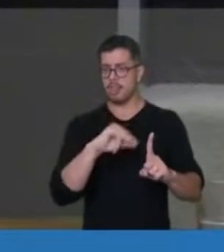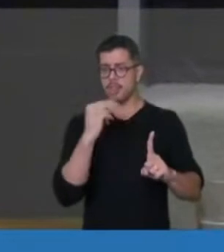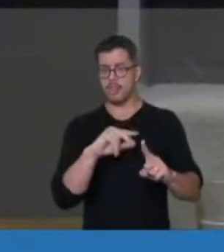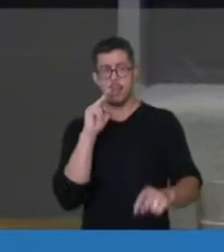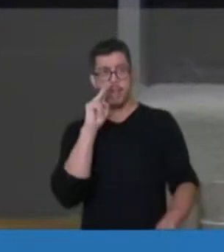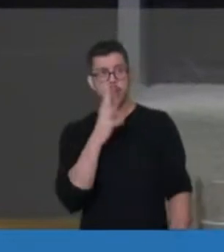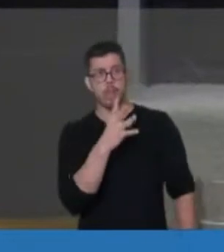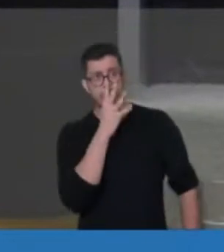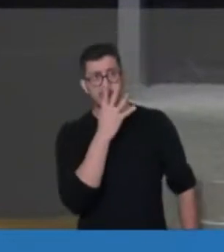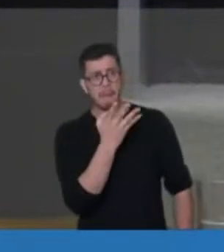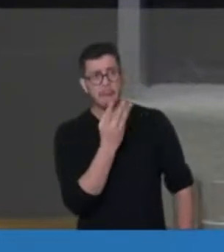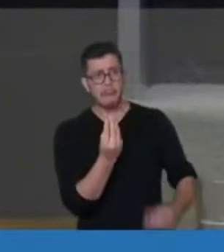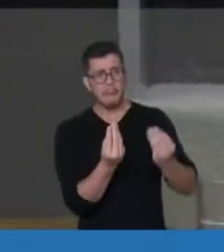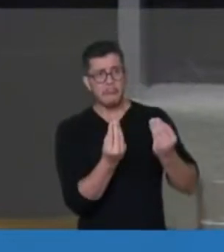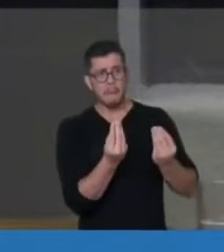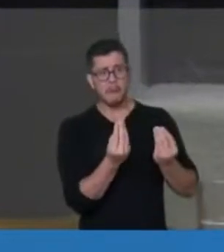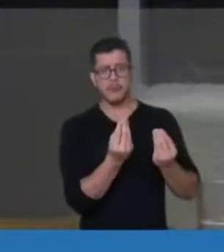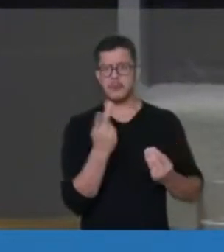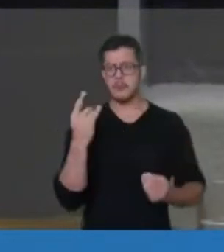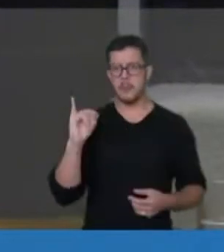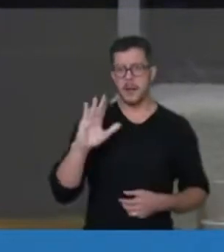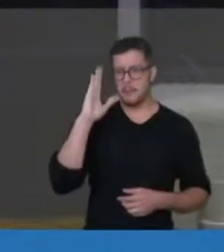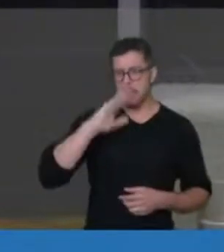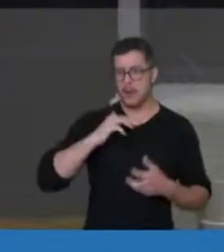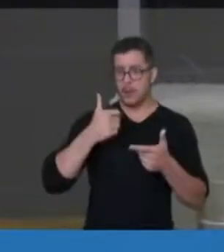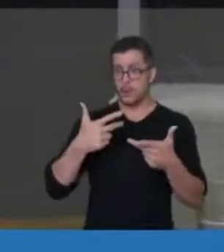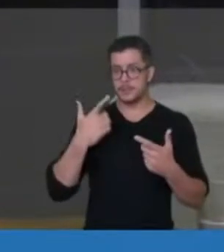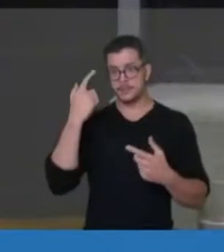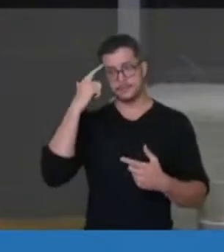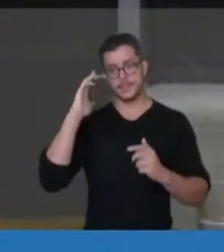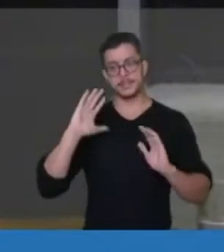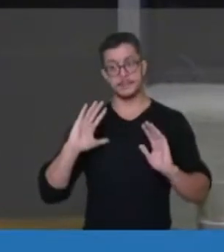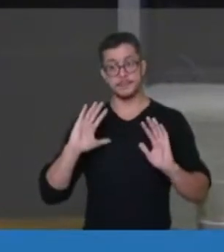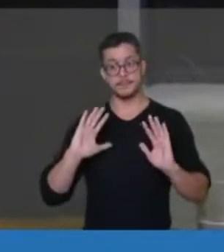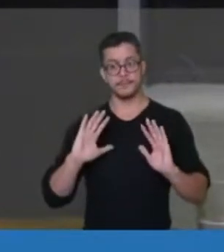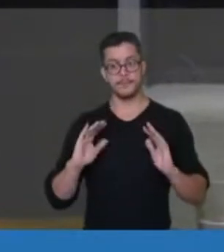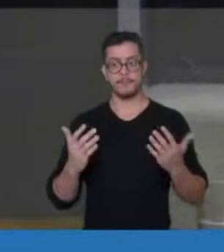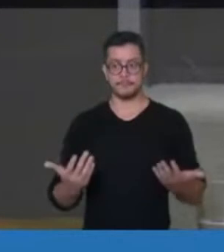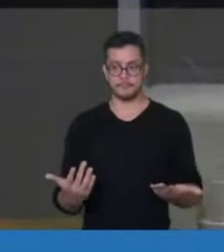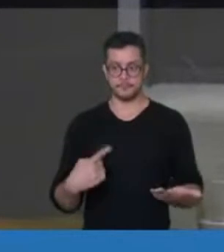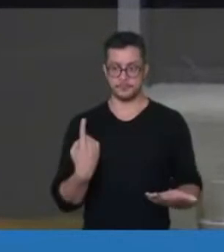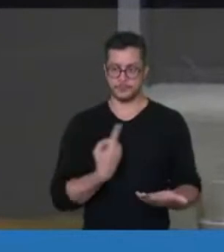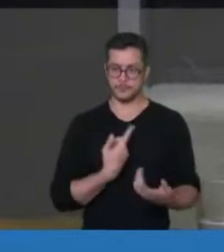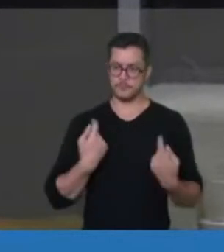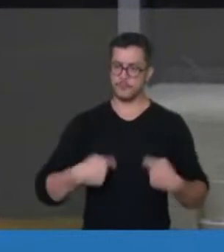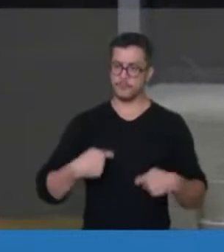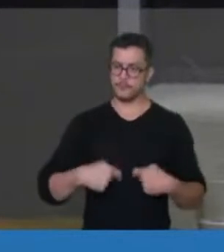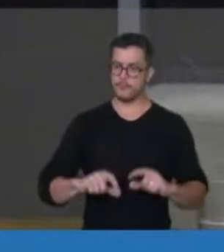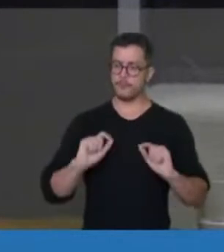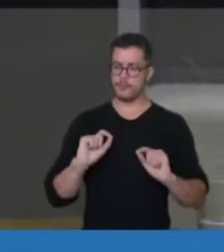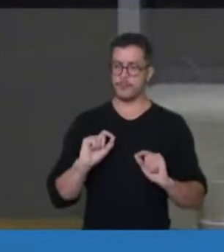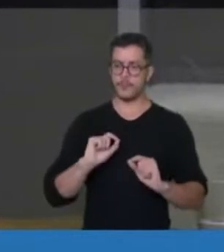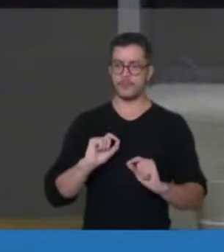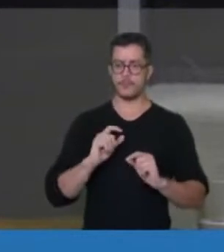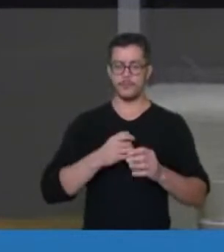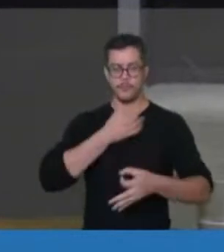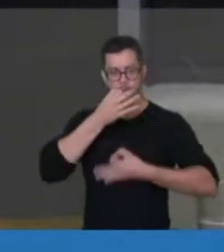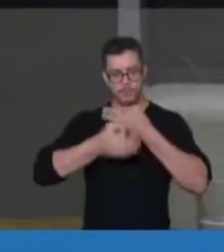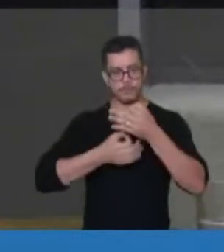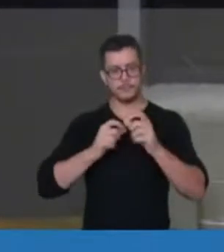pai. Então, neste sentido, é muito importante que nós possamos nos posicionar na perspectiva de